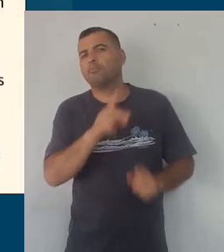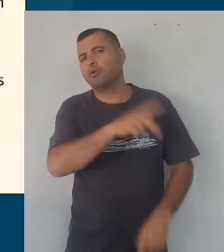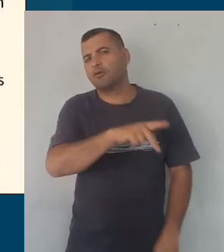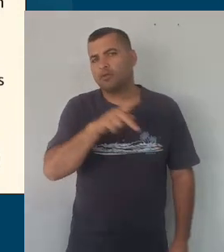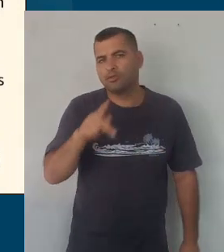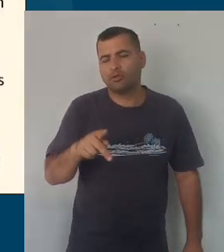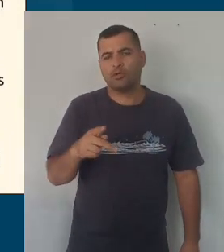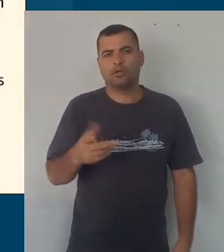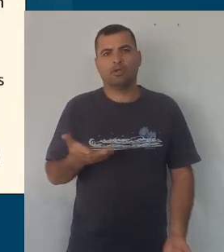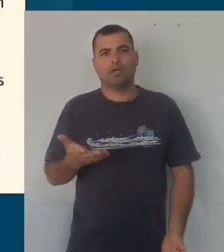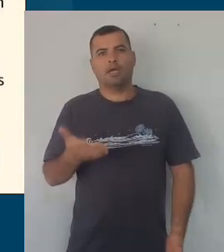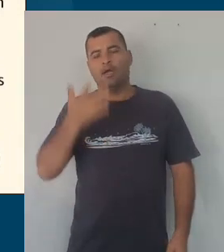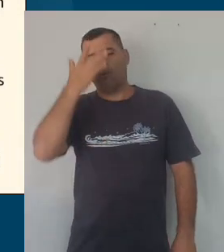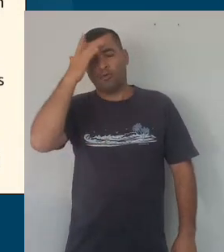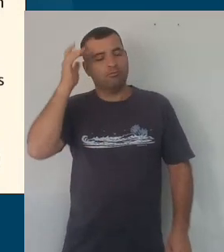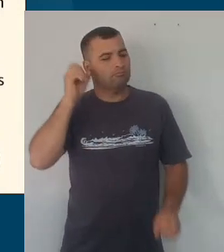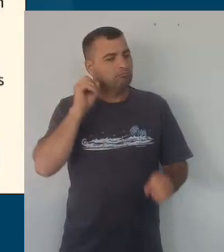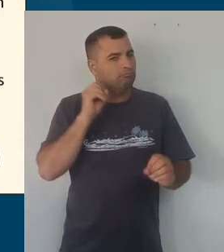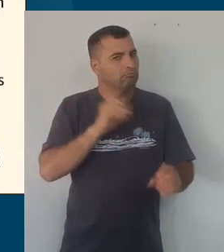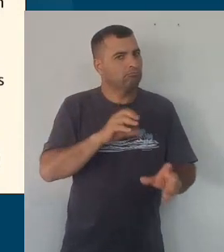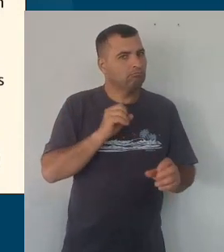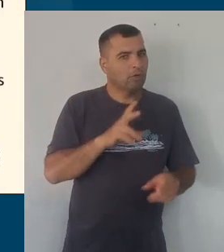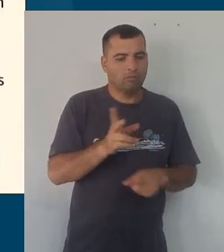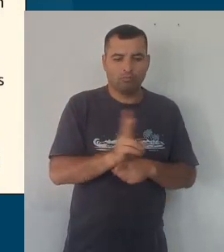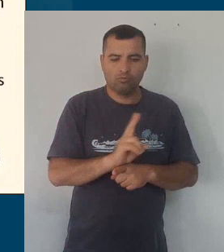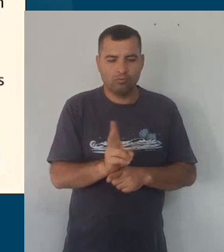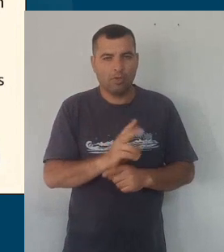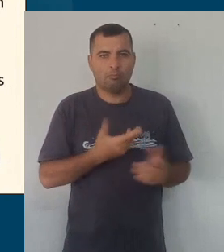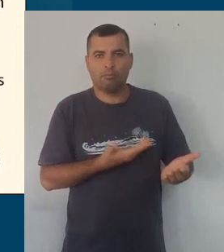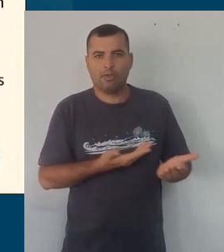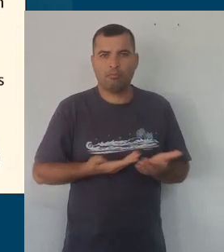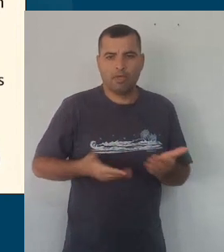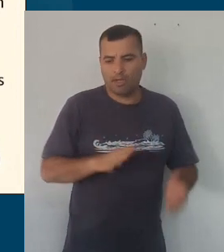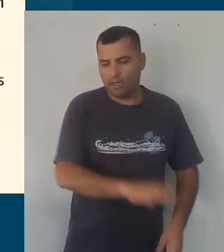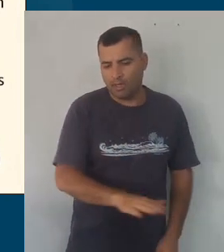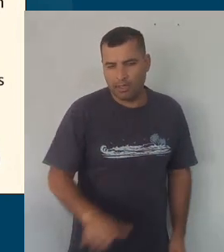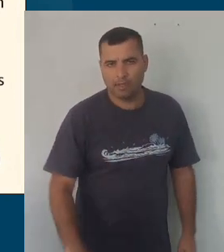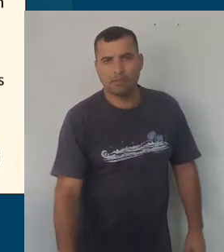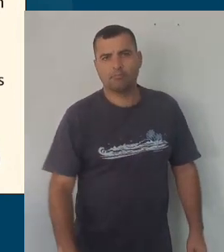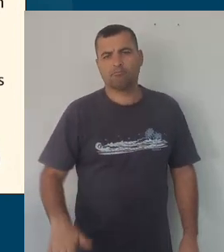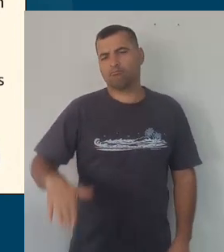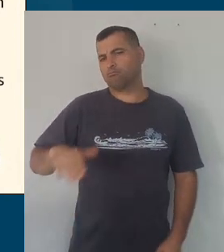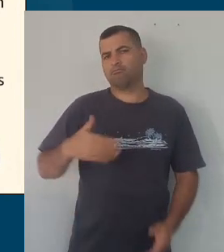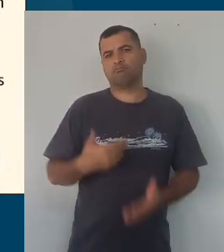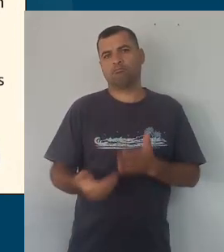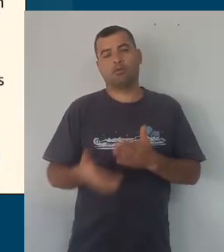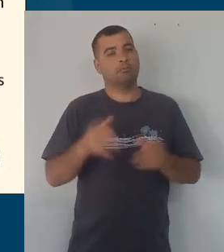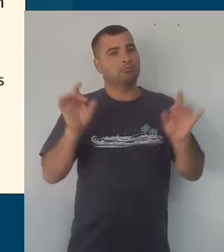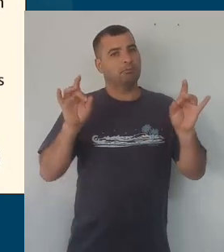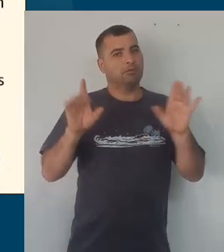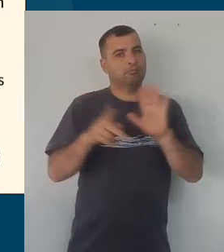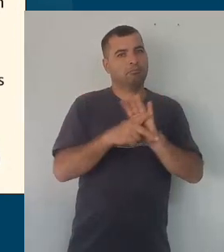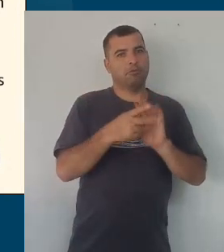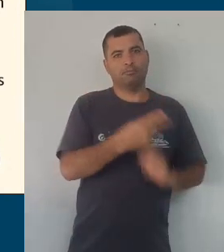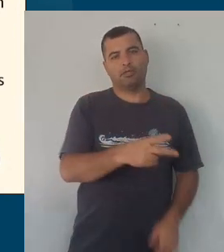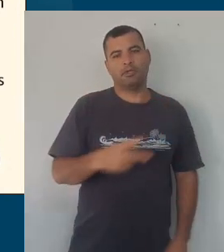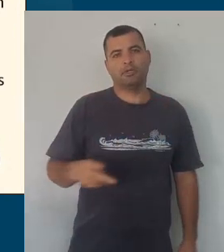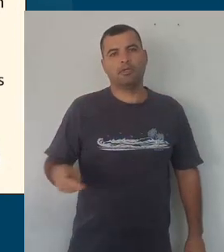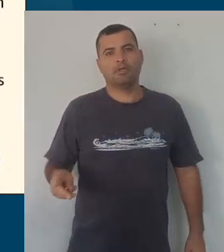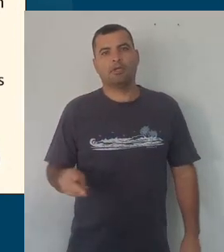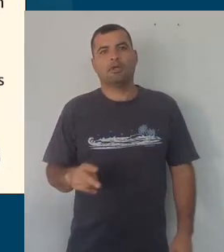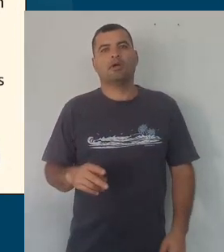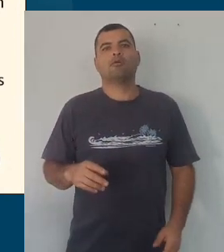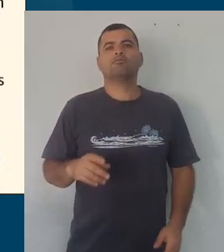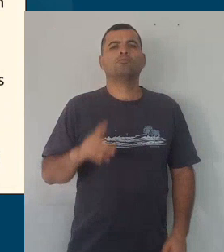professora, como aquele que educa e cuida de bebês, crianças bem pequenas e crianças pequenas em sua especificidade, a organização do